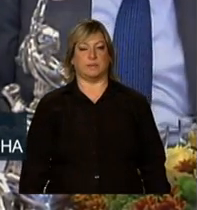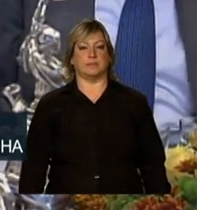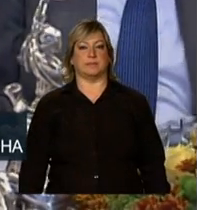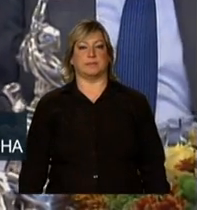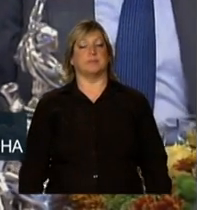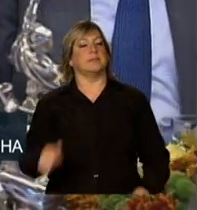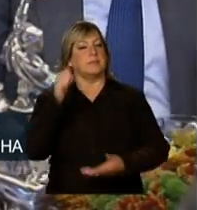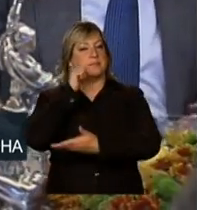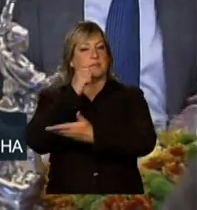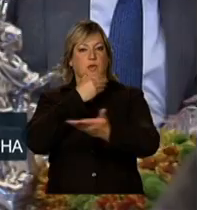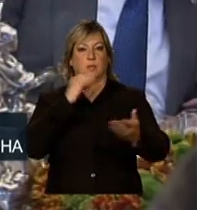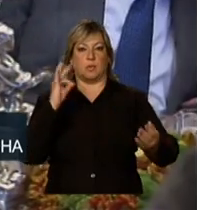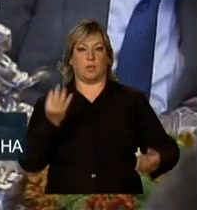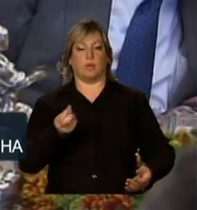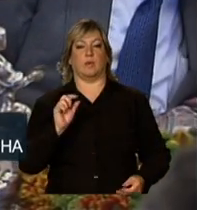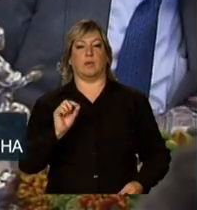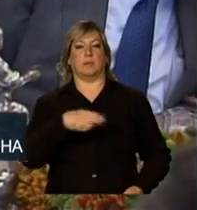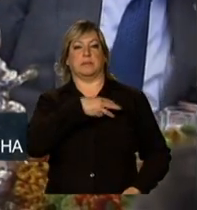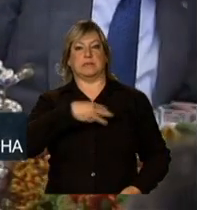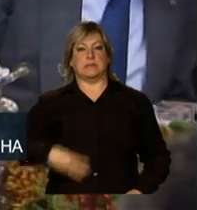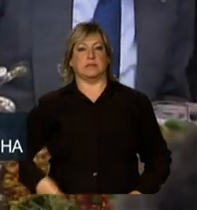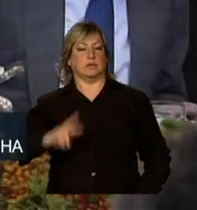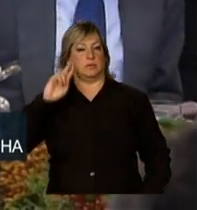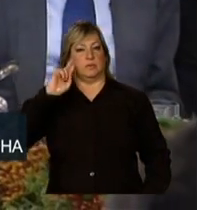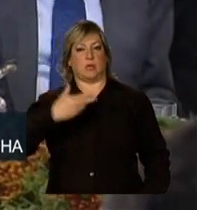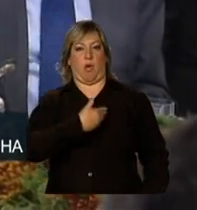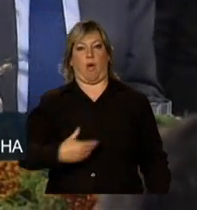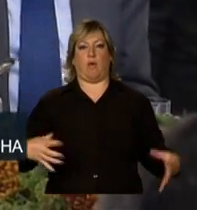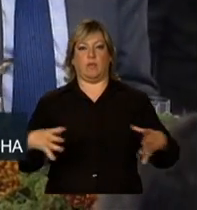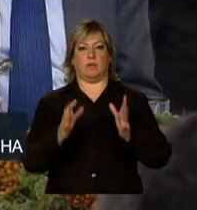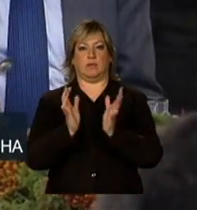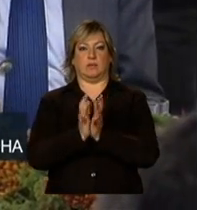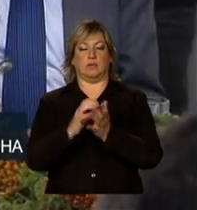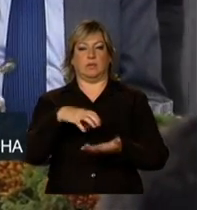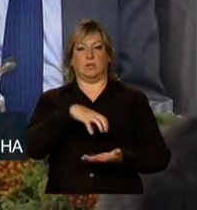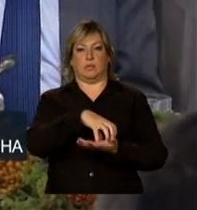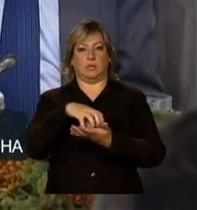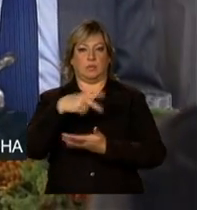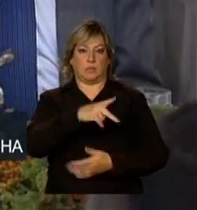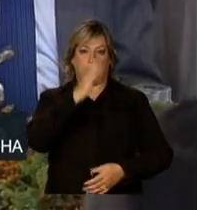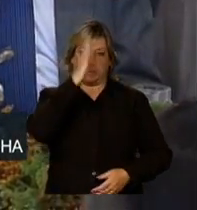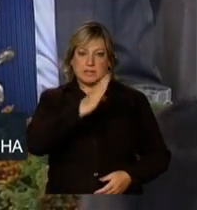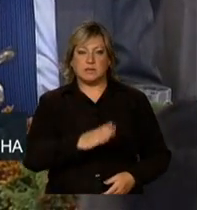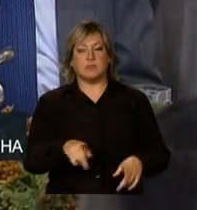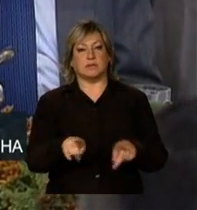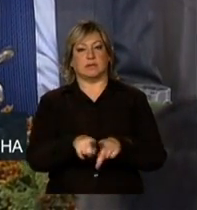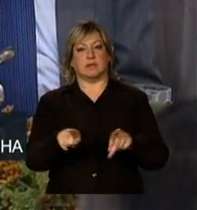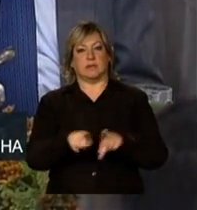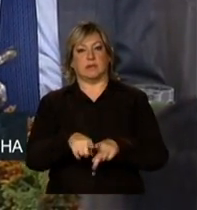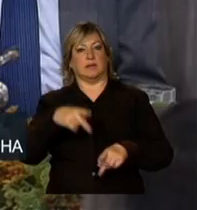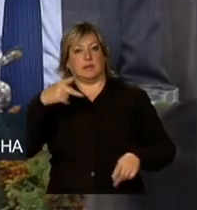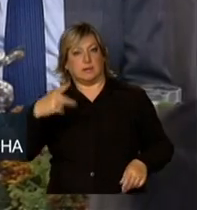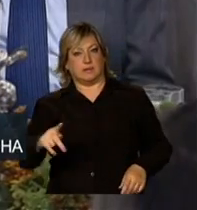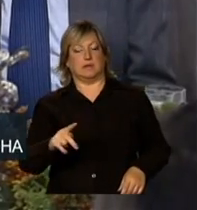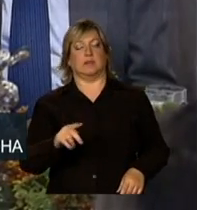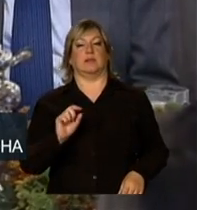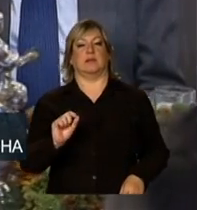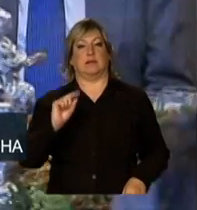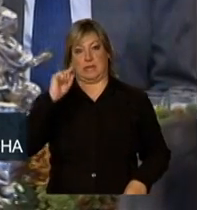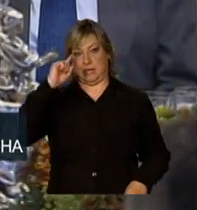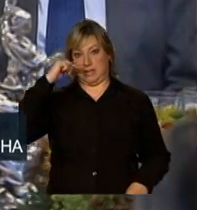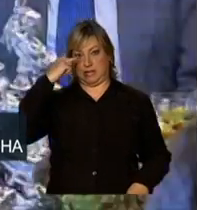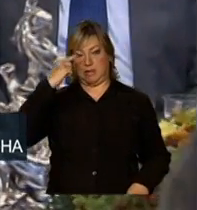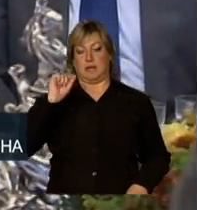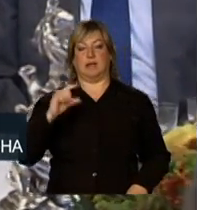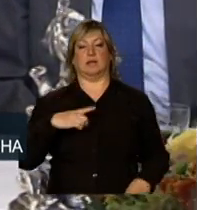Senhoras e senhores ministros de Estado e autoridades integrantes das comitivas do Brasil e do Reino da Espanha, senhoras